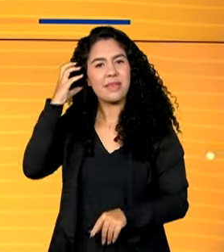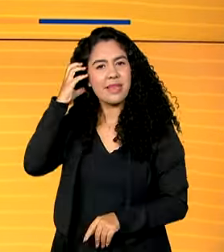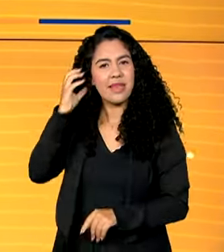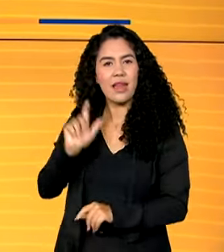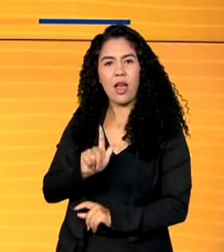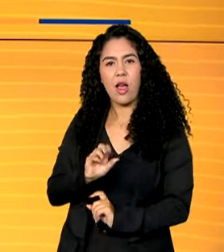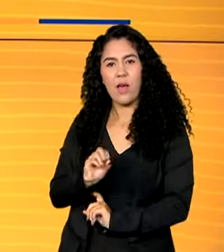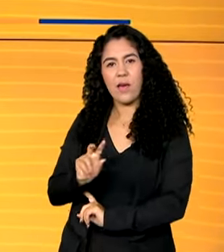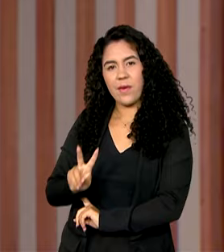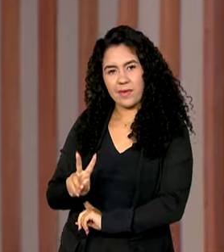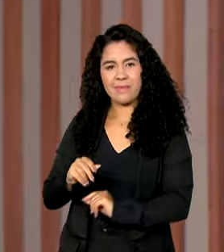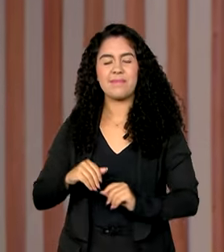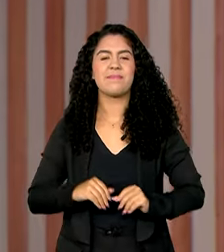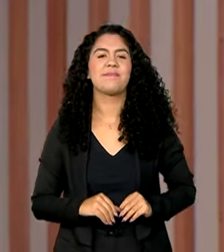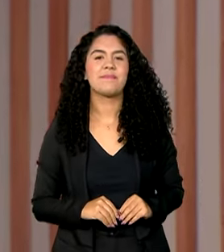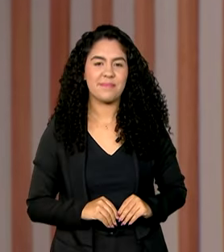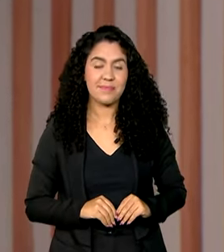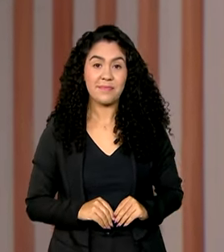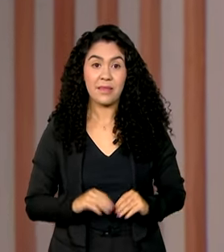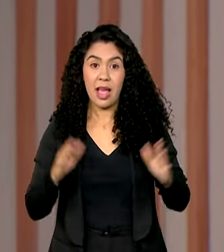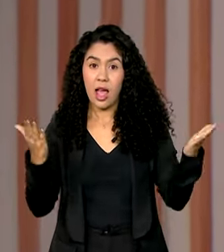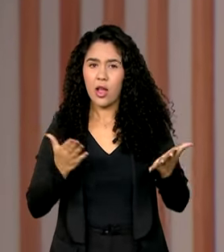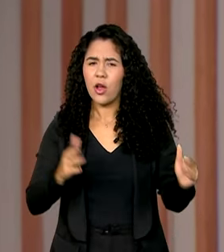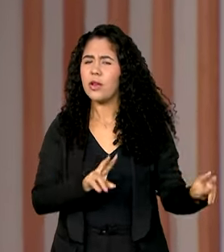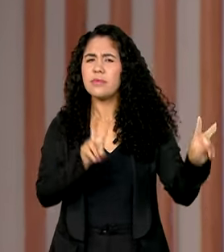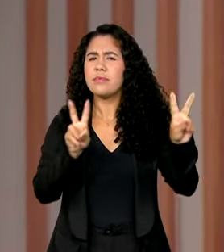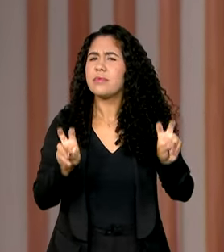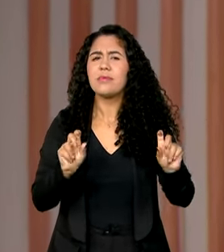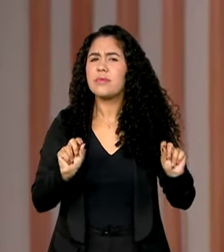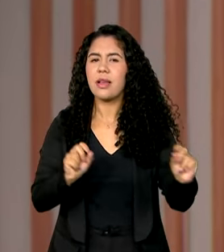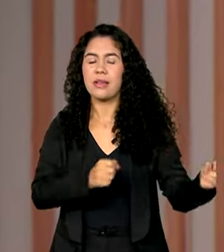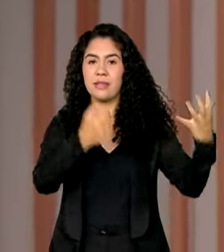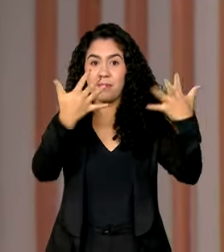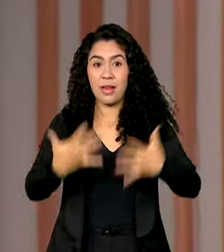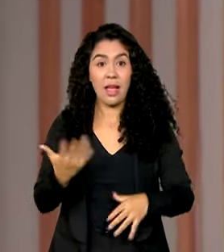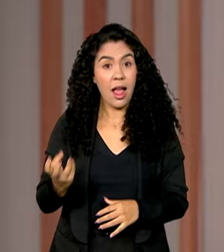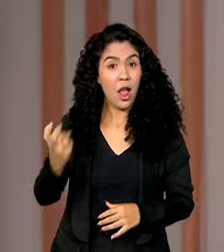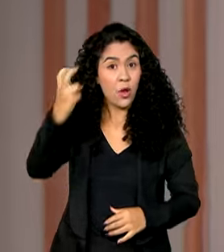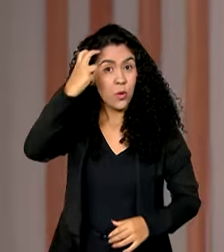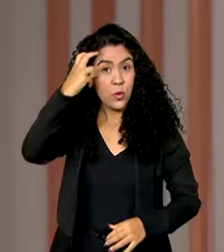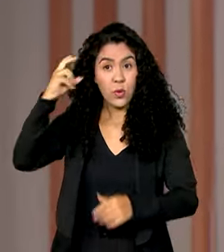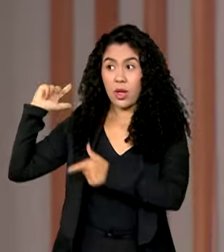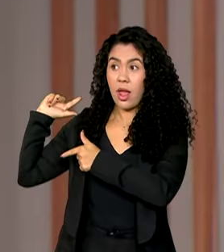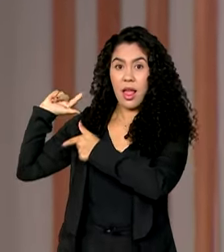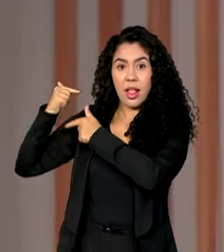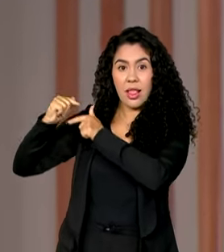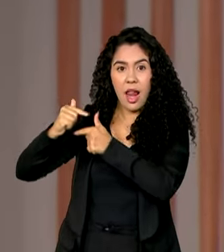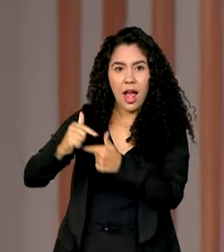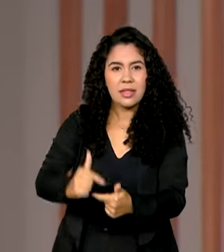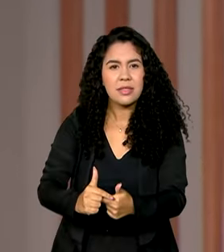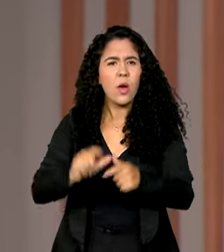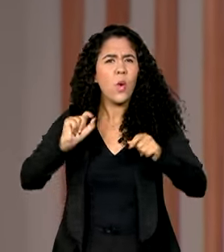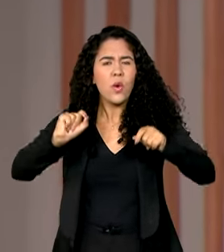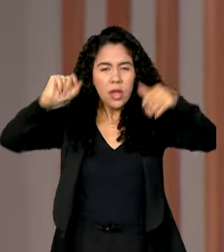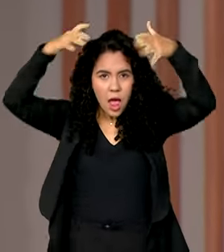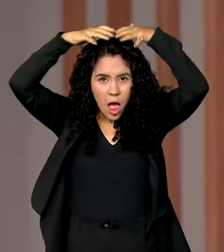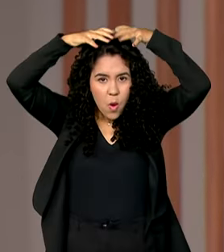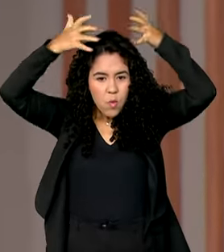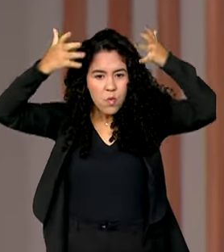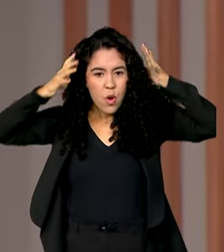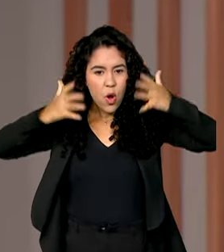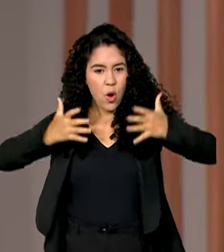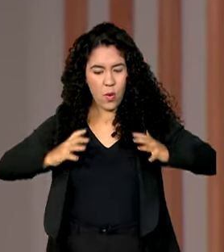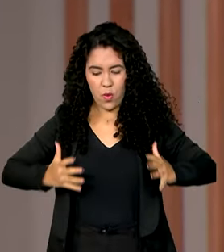pela Rádio GOV. A gente abre o jornal de hoje falando de cultura e tradição. O Manto Tupinambá